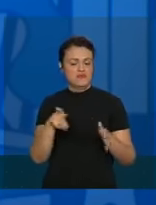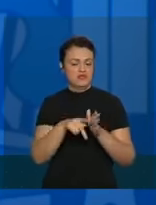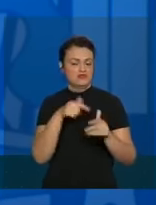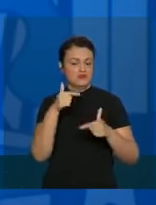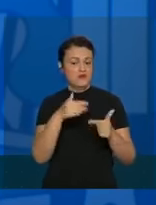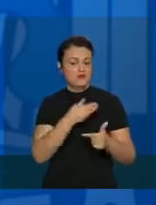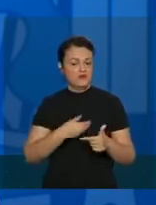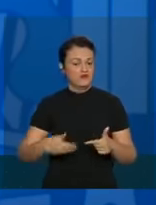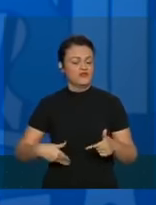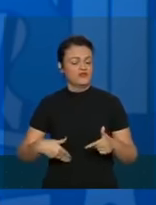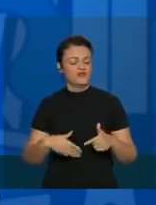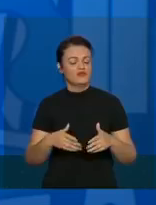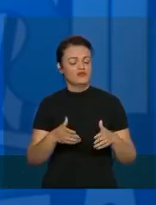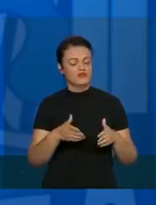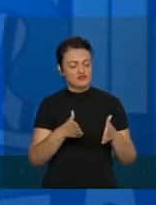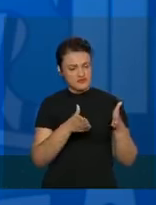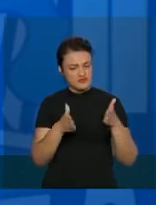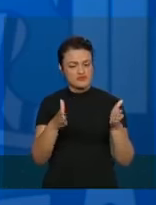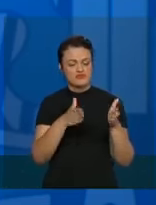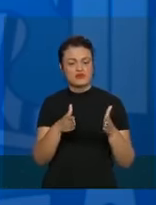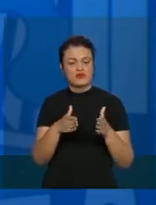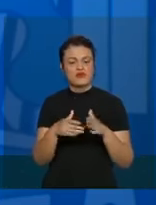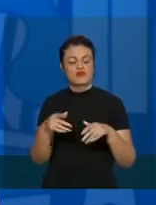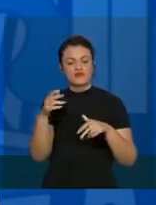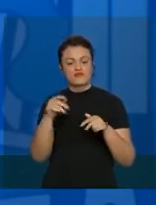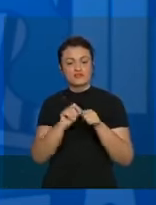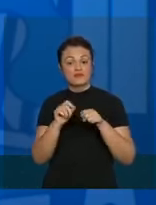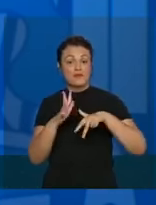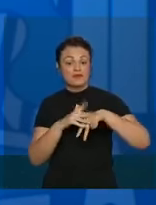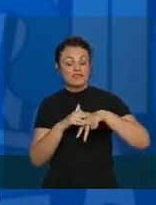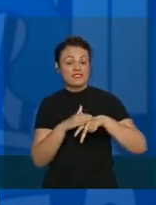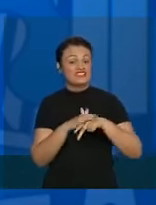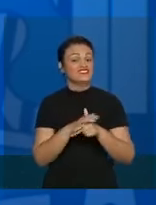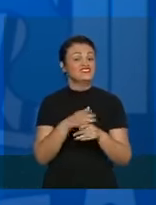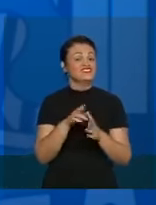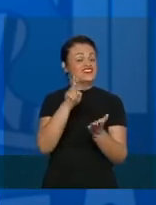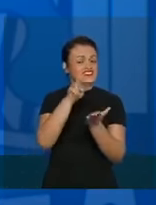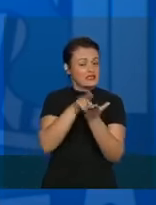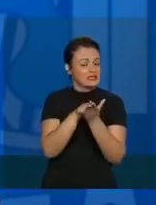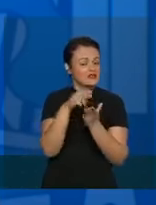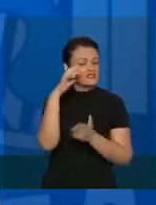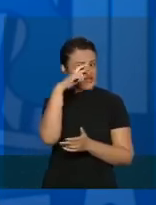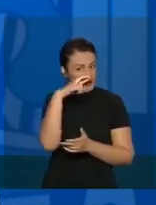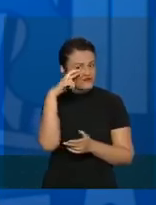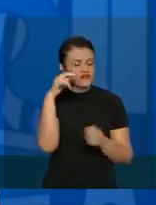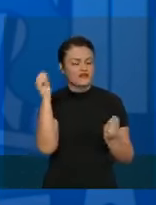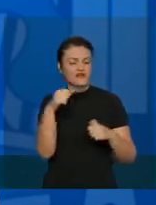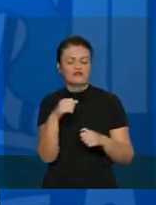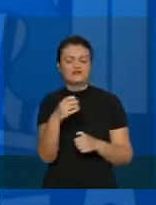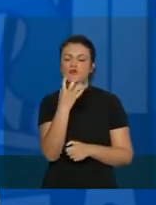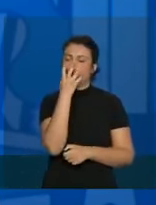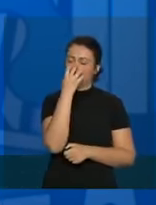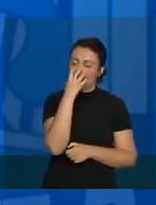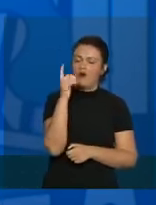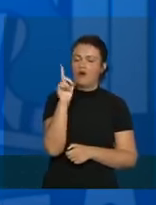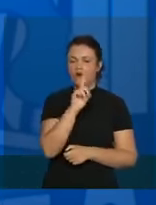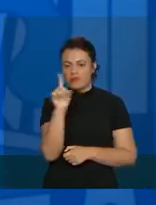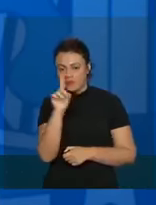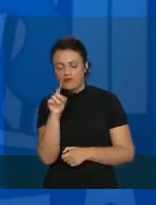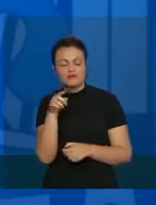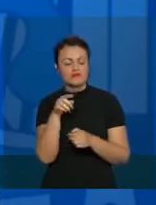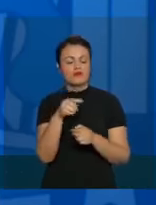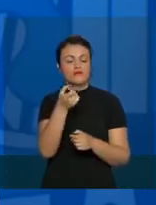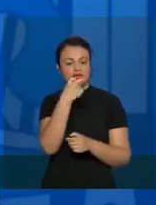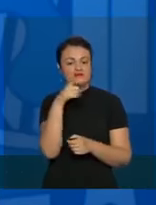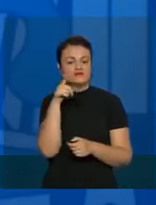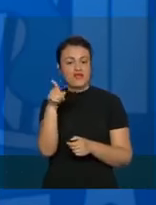seguiremos essa máxima. Faremos nos pacientes que estiverem internados. Sejam casos sem entubar ou com entubar, o medicamento está